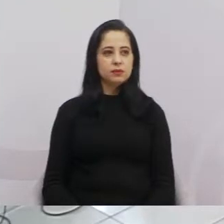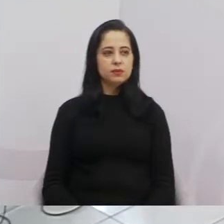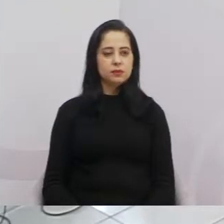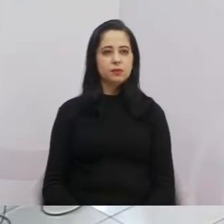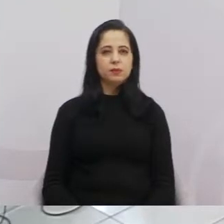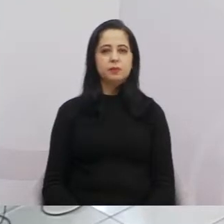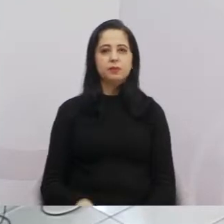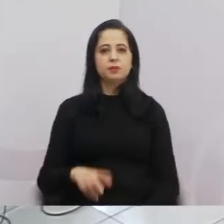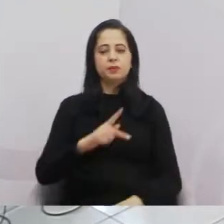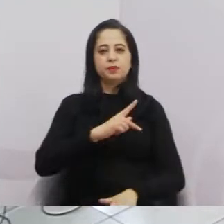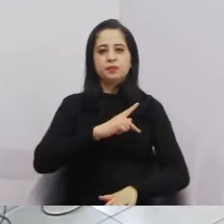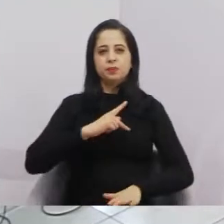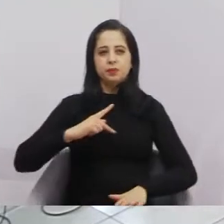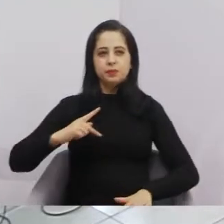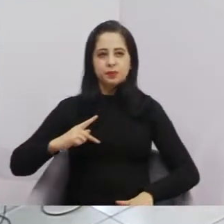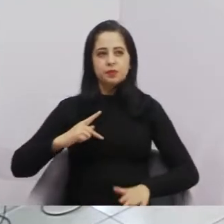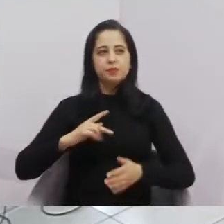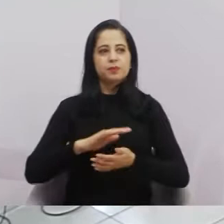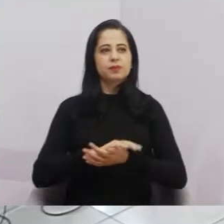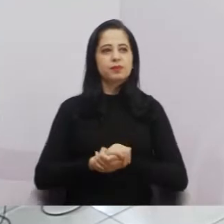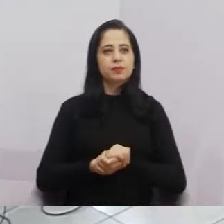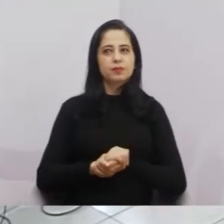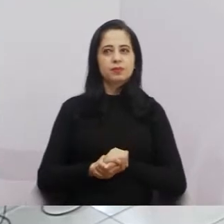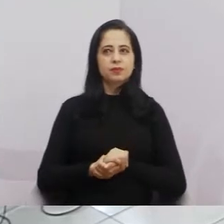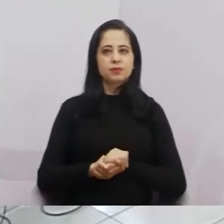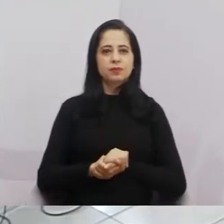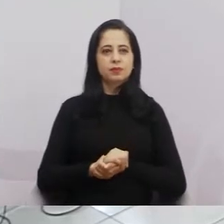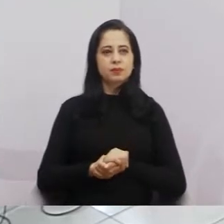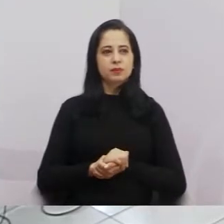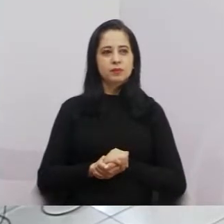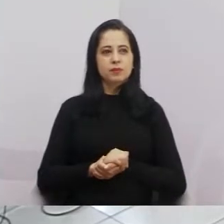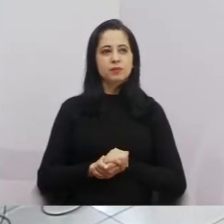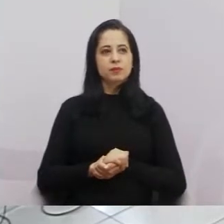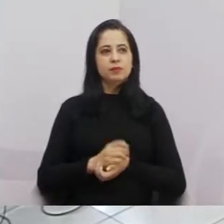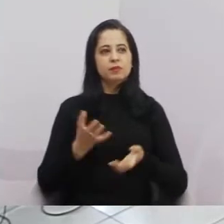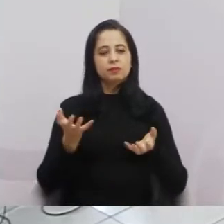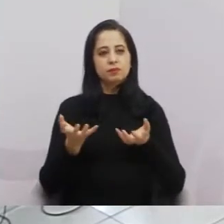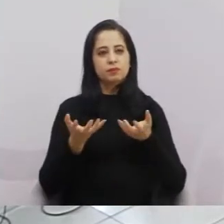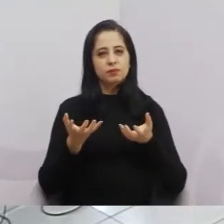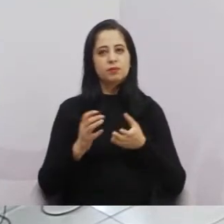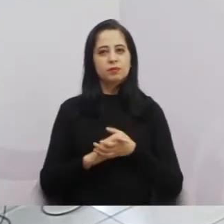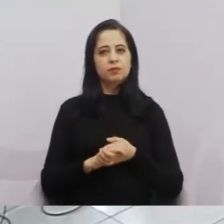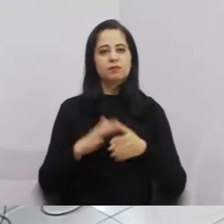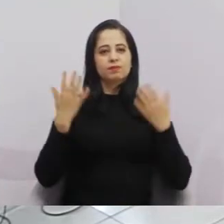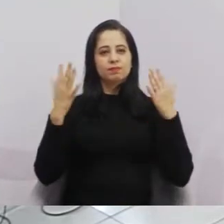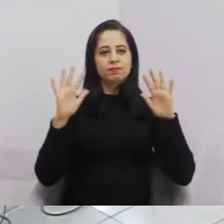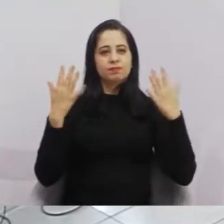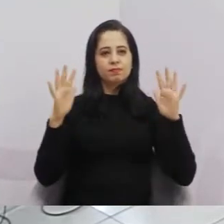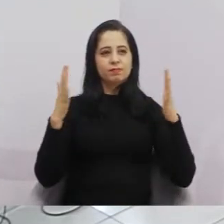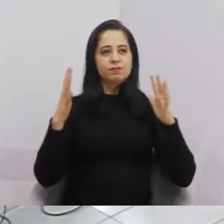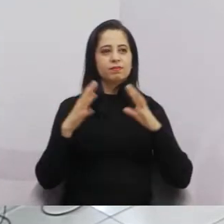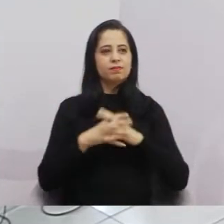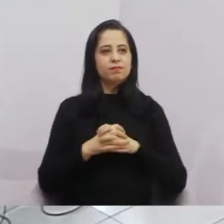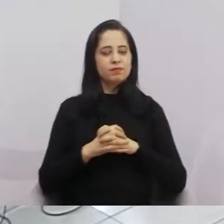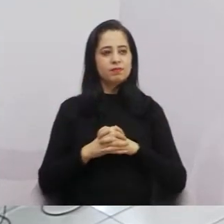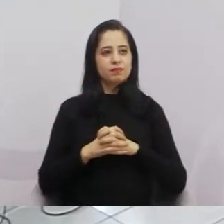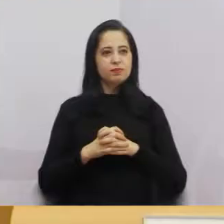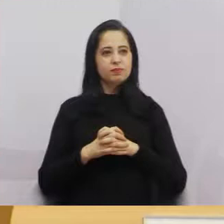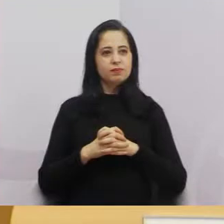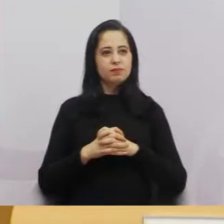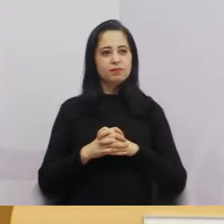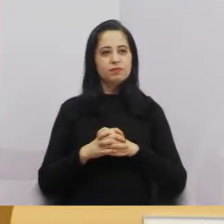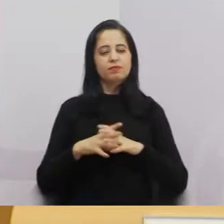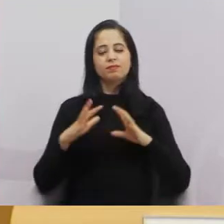Senhor presidente, novos pares, eu quero aqui parabenizar a todos que estão aí